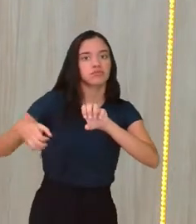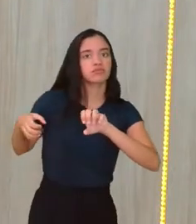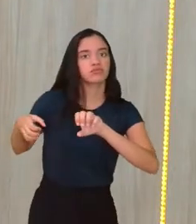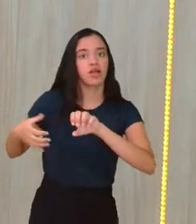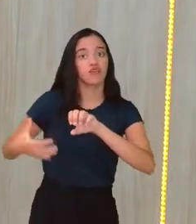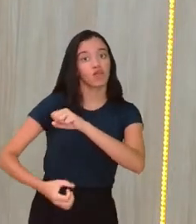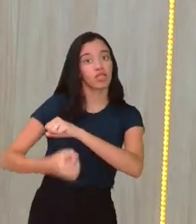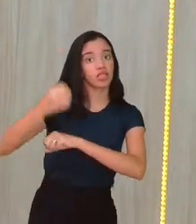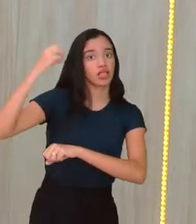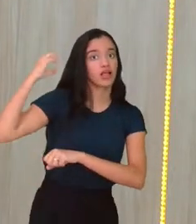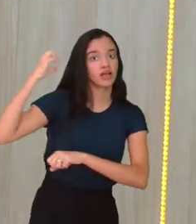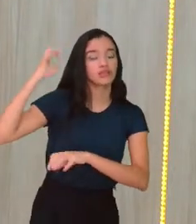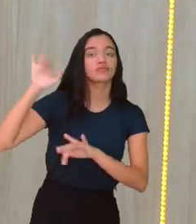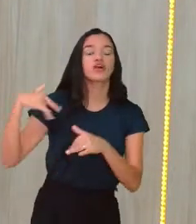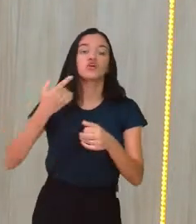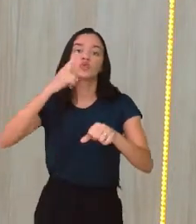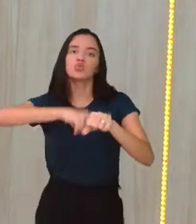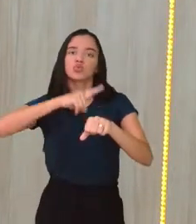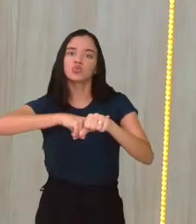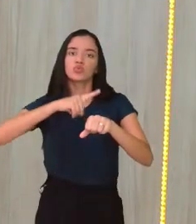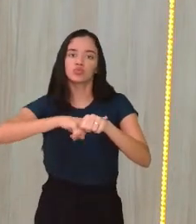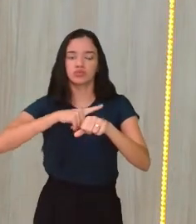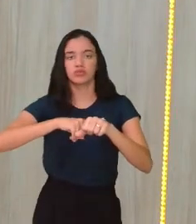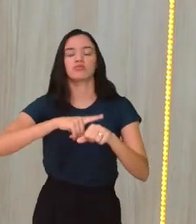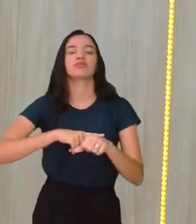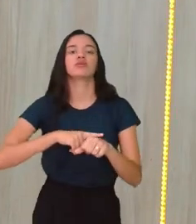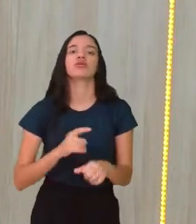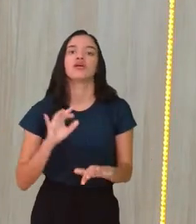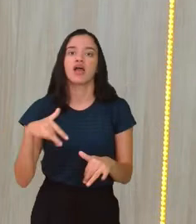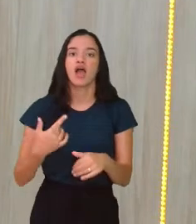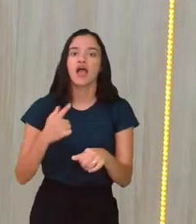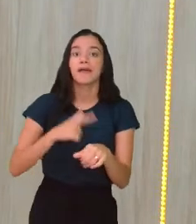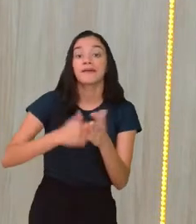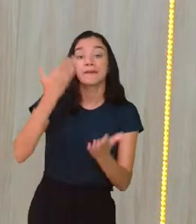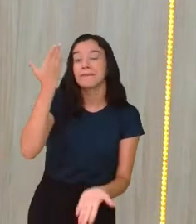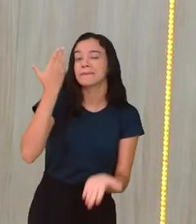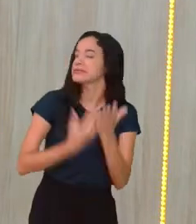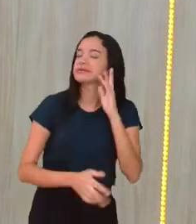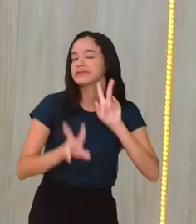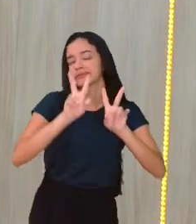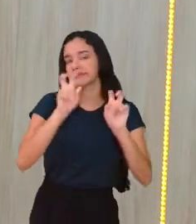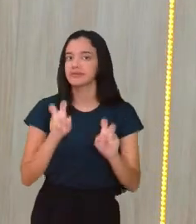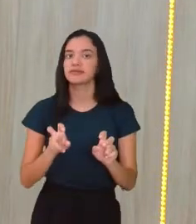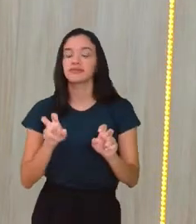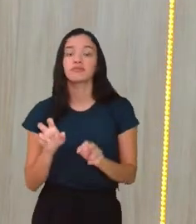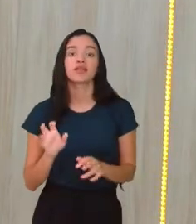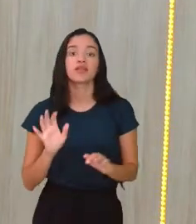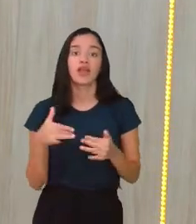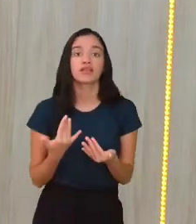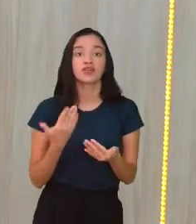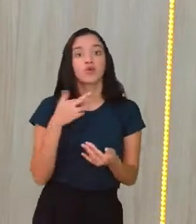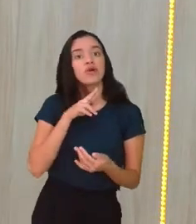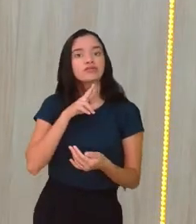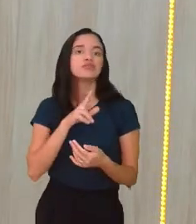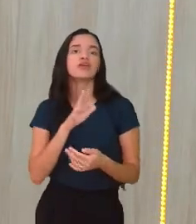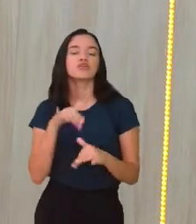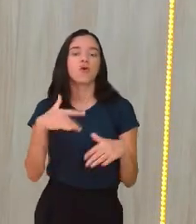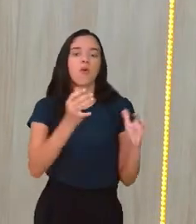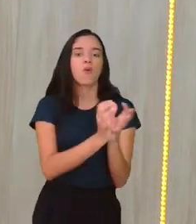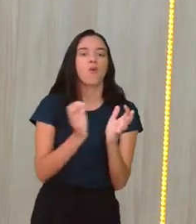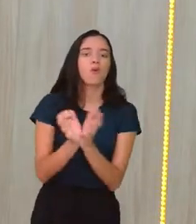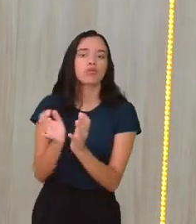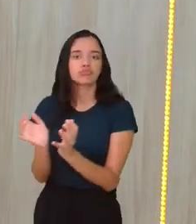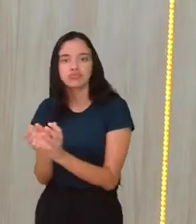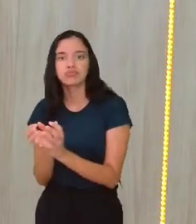compensar o tempo que eu fiz, né? O tempo que eu perdi, digamos assim. Então, o resultado coletivo